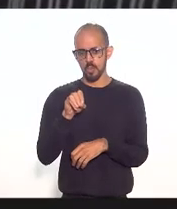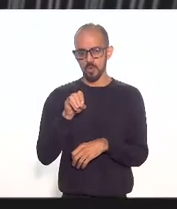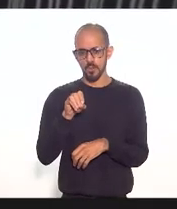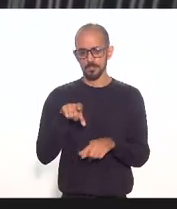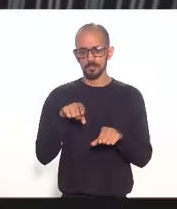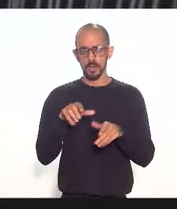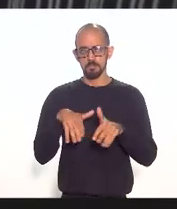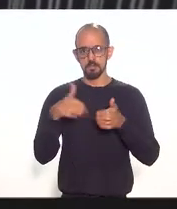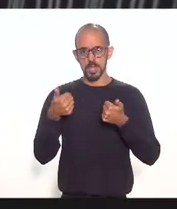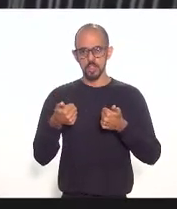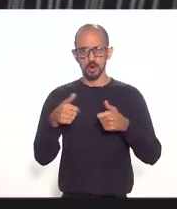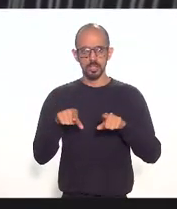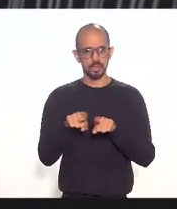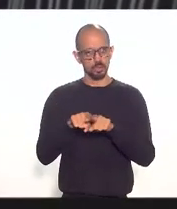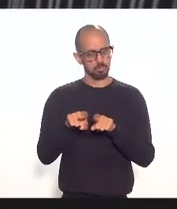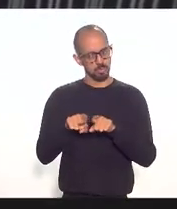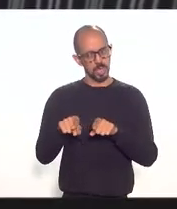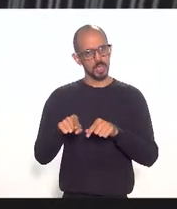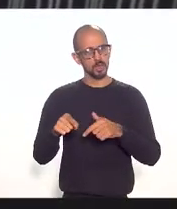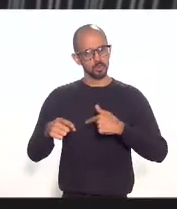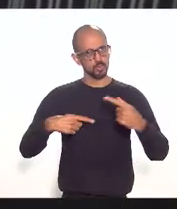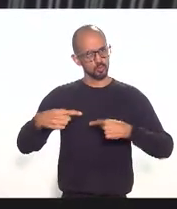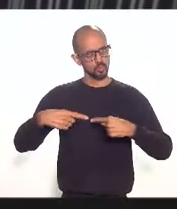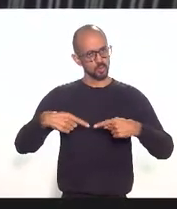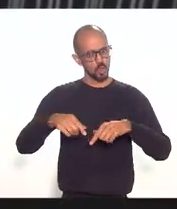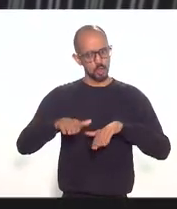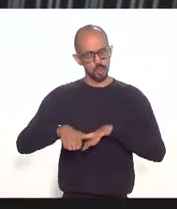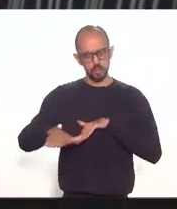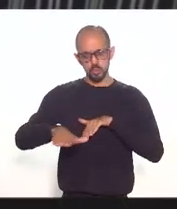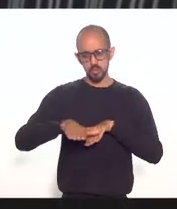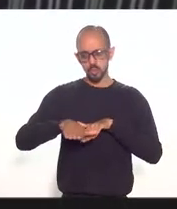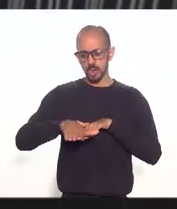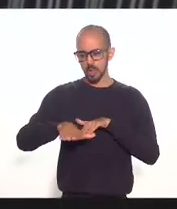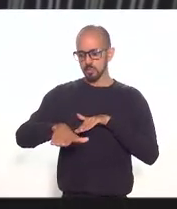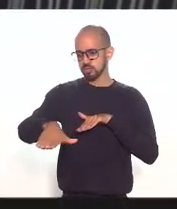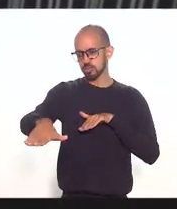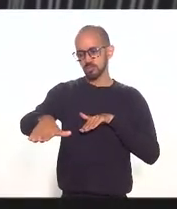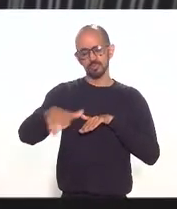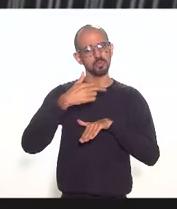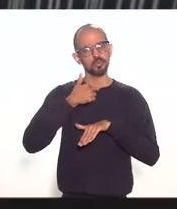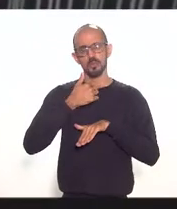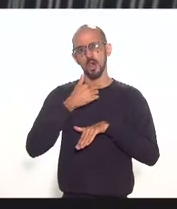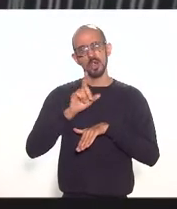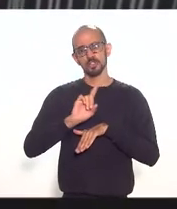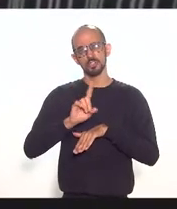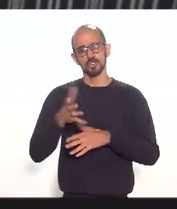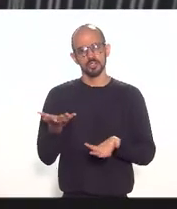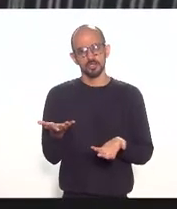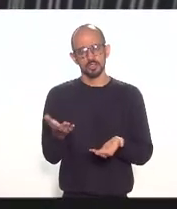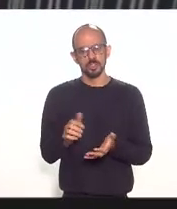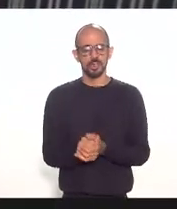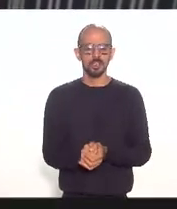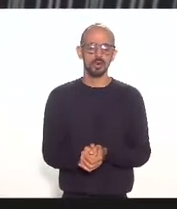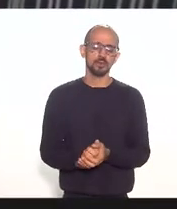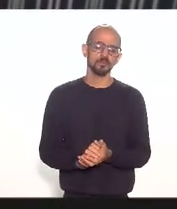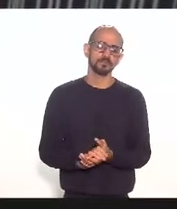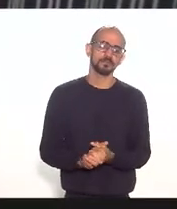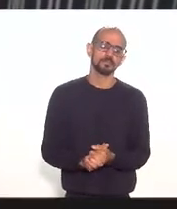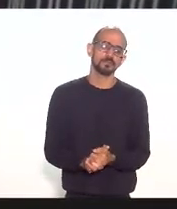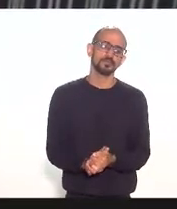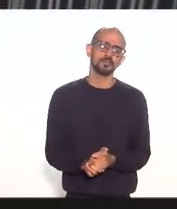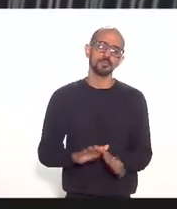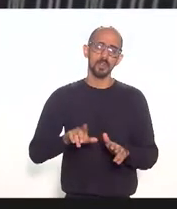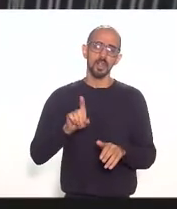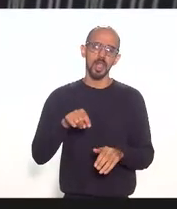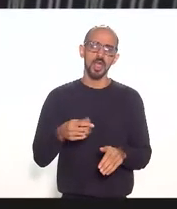melhorias no trato do trânsito para começar a ter operação de trânsito de fato para ajudar a desengarrafar e uma série de outras coisas era